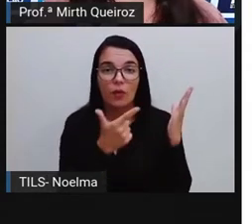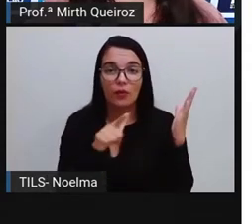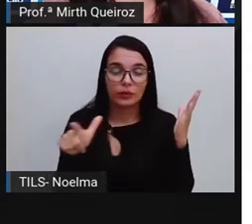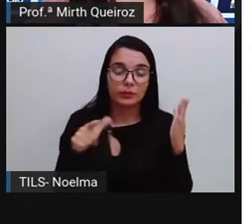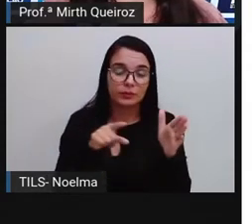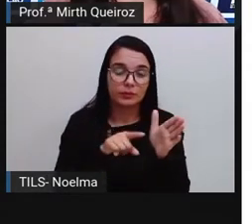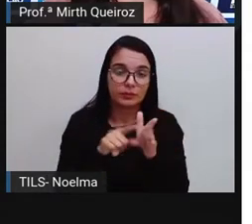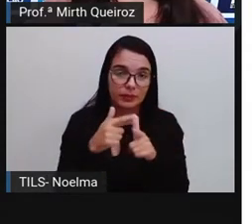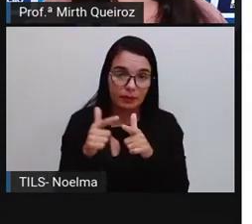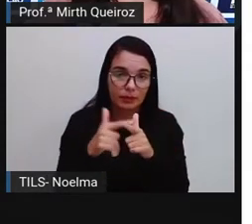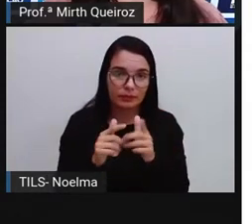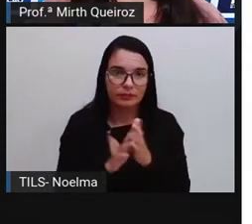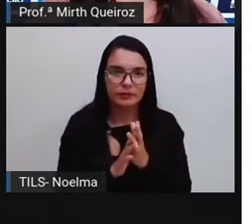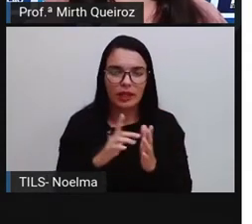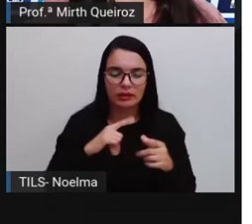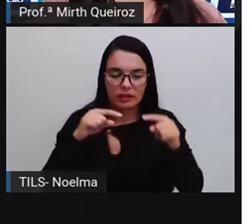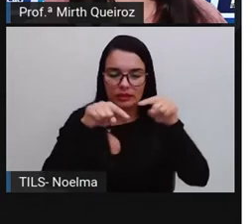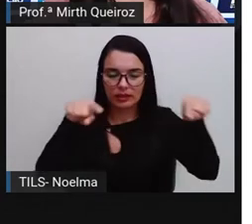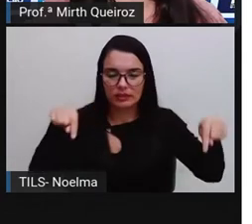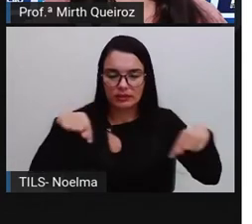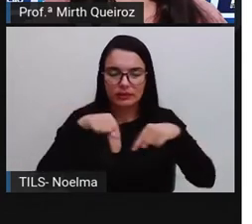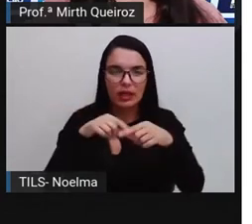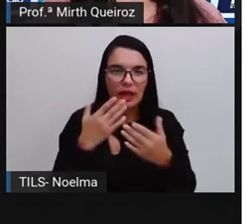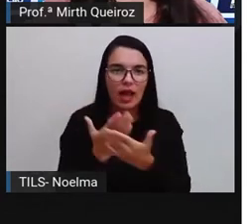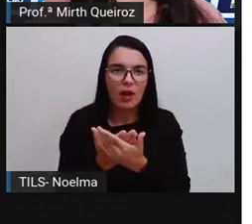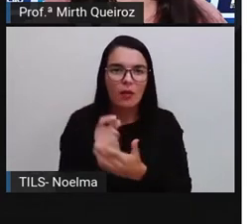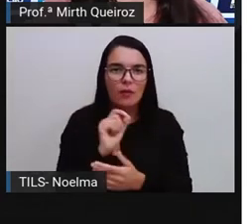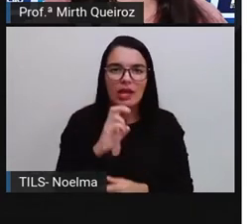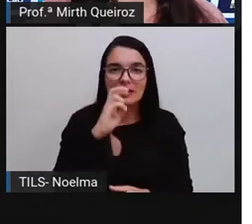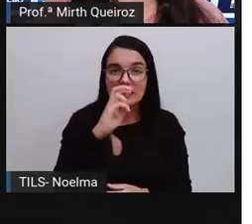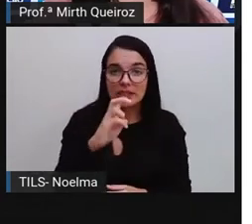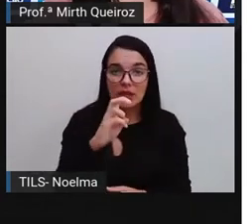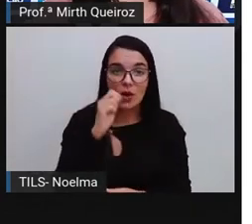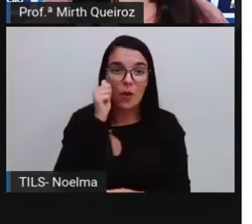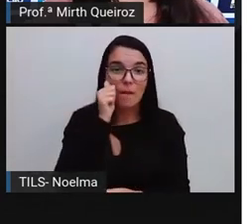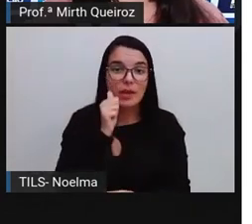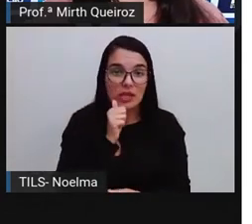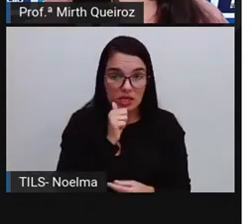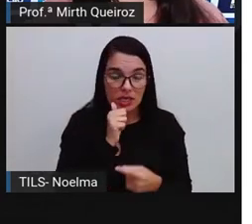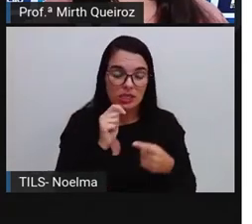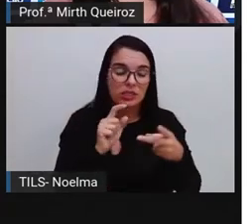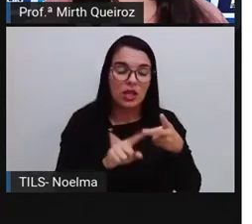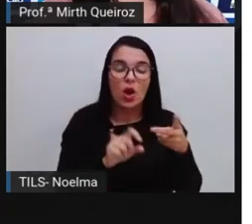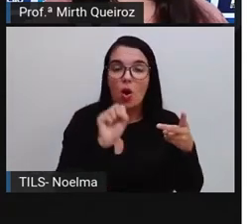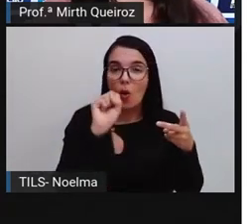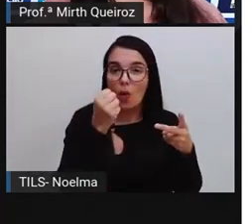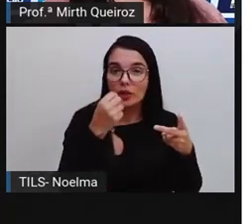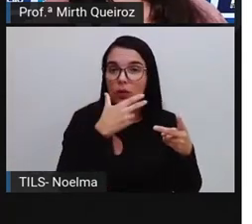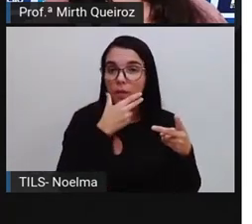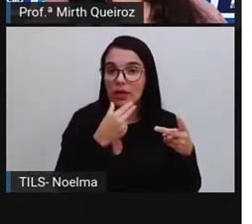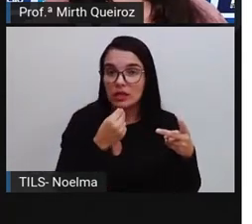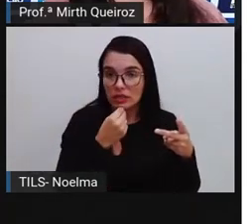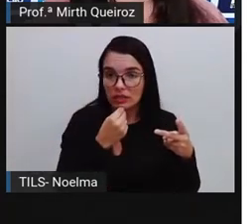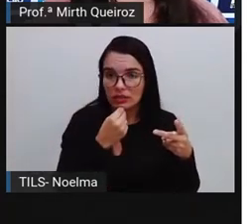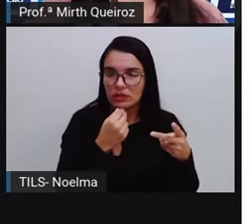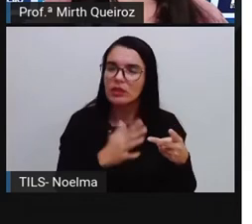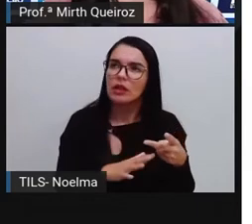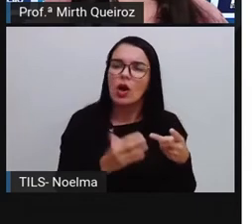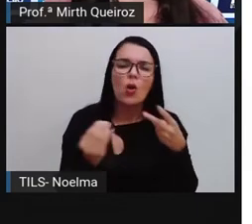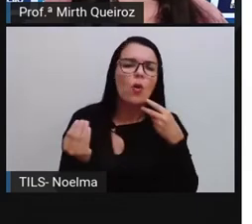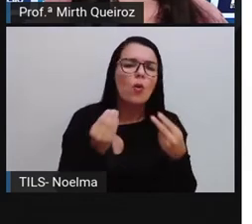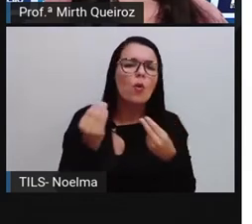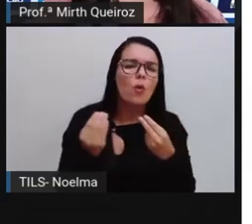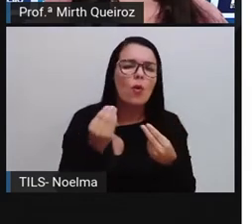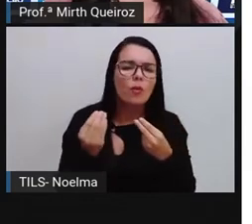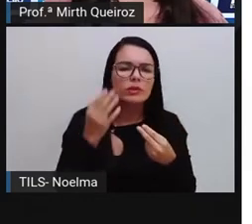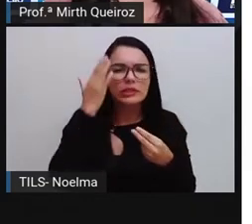há cinco meninas e oito meninos. Qual a chance de um sorteio, né? Em um sorteio, uma professora tira uma menina. A gente primeiro